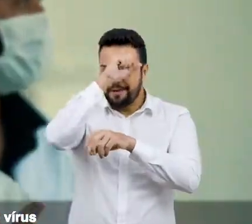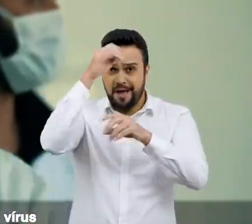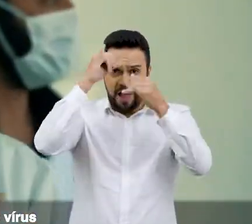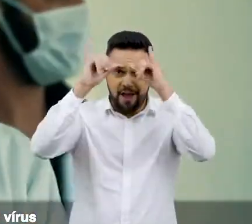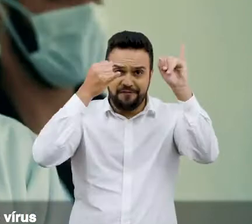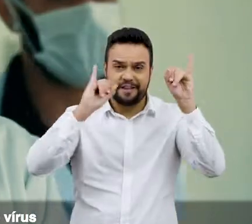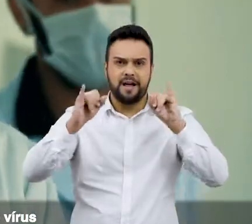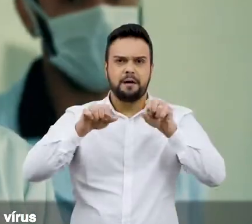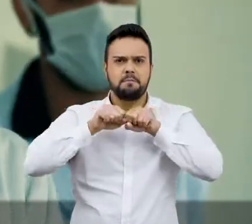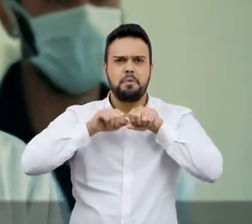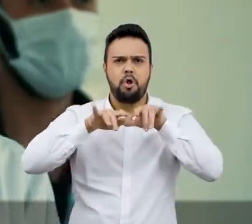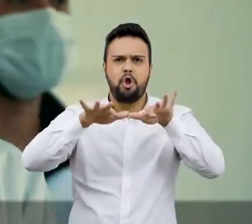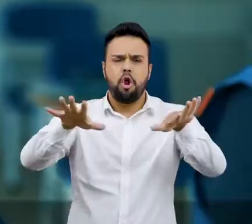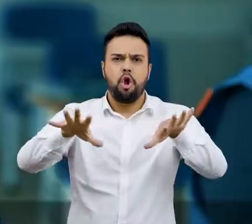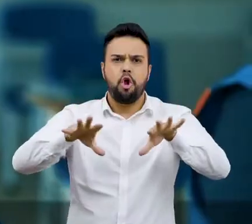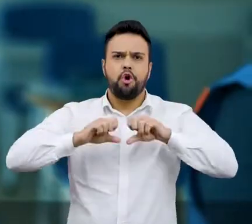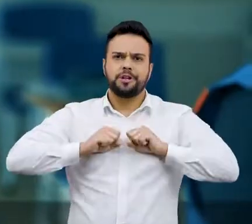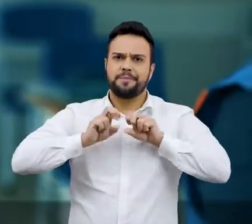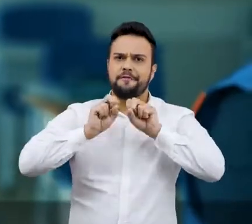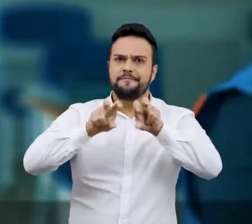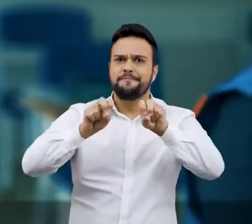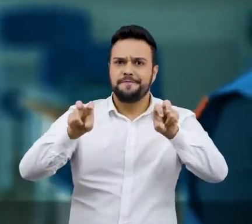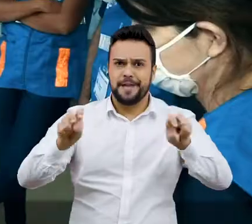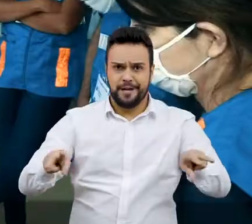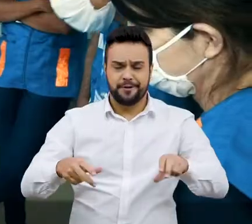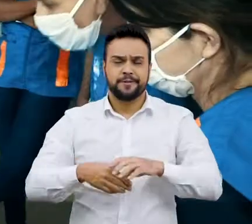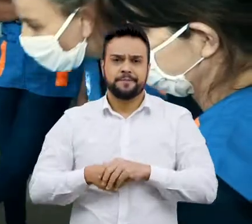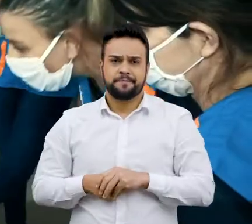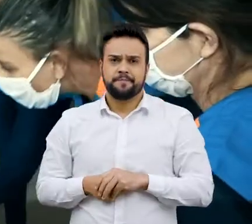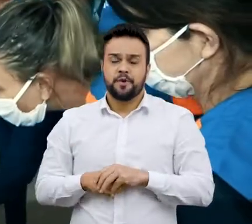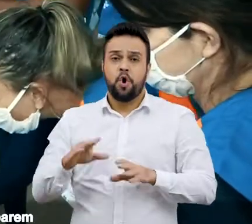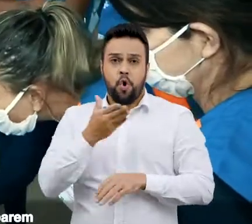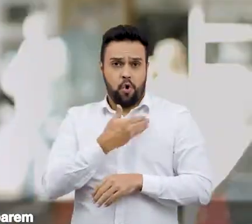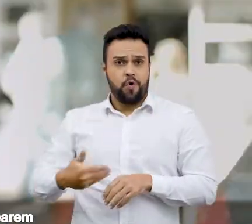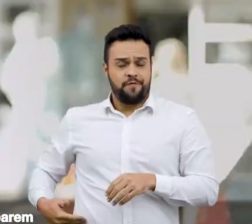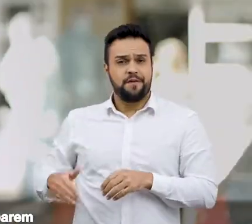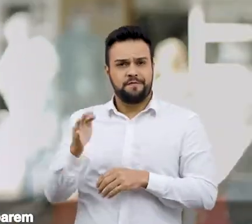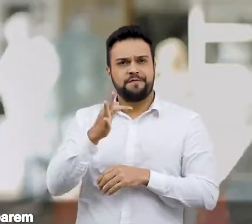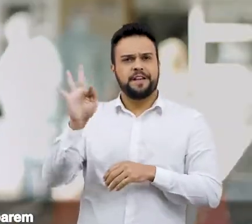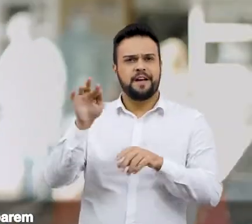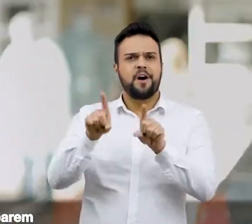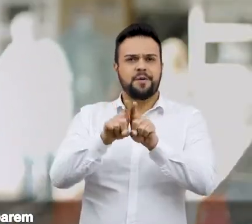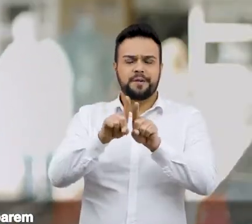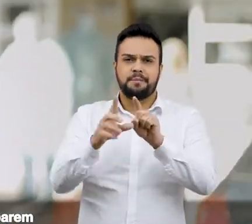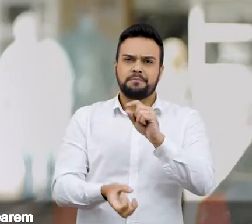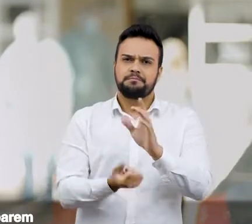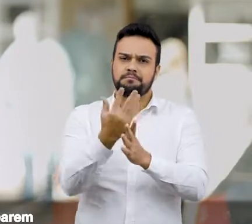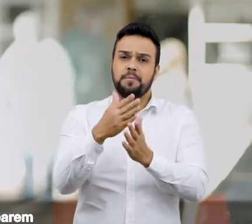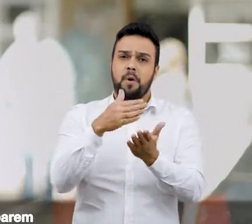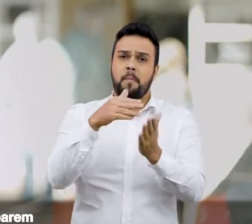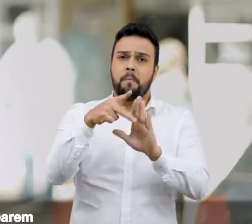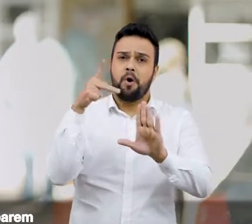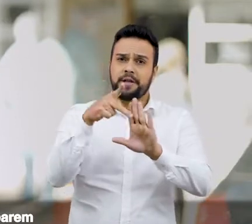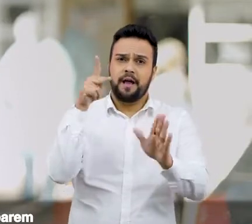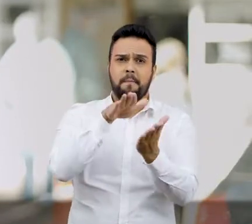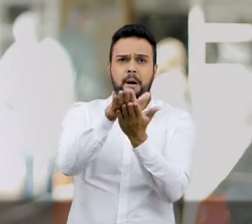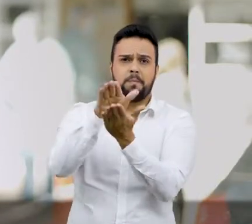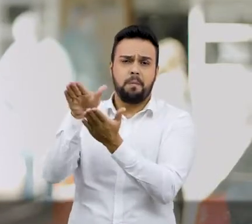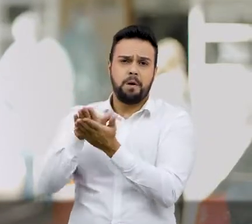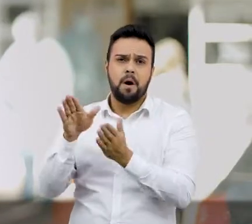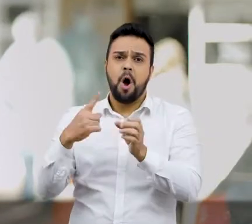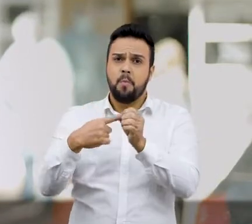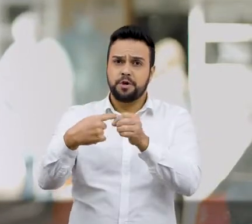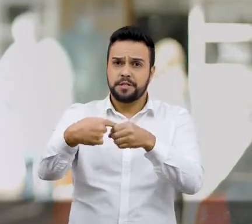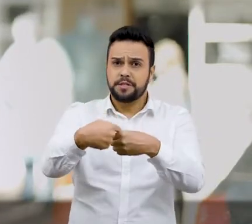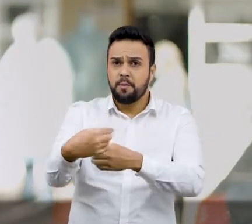a contaminação pelo vírus durante o atendimento aos pacientes. O governo federal publicou portaria para os municípios participarem